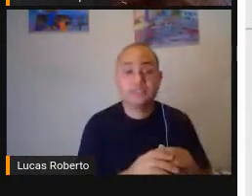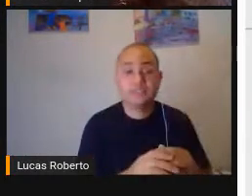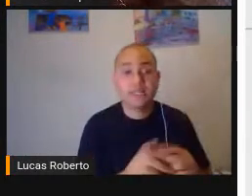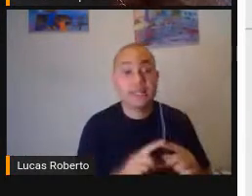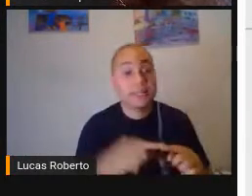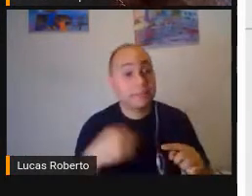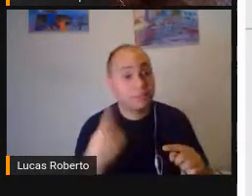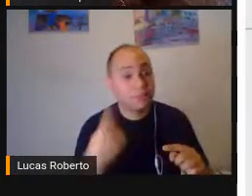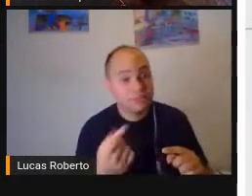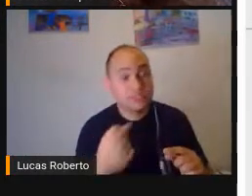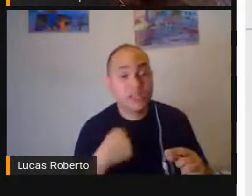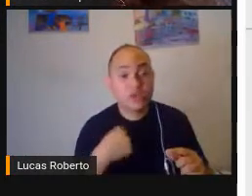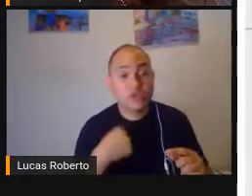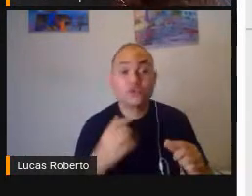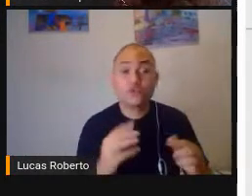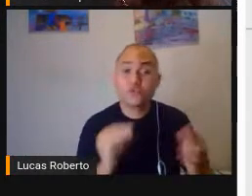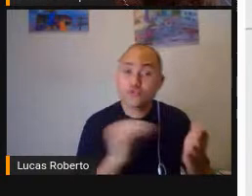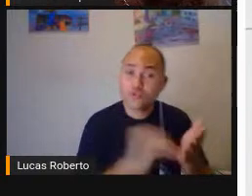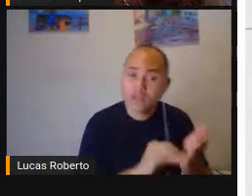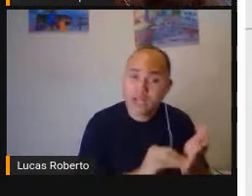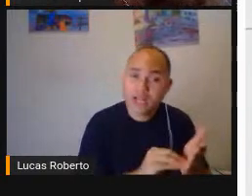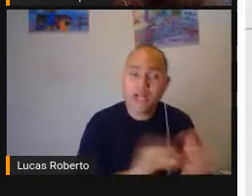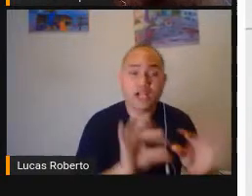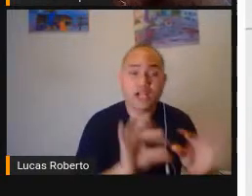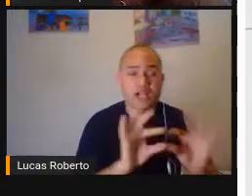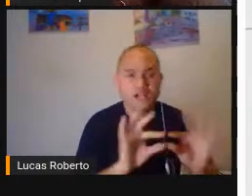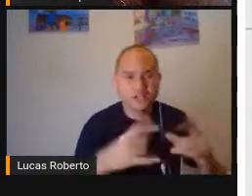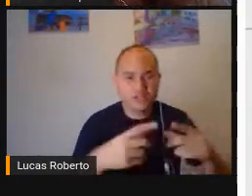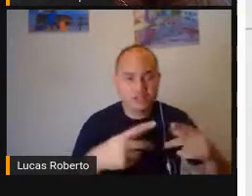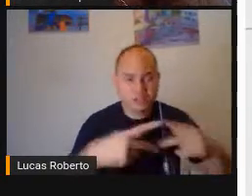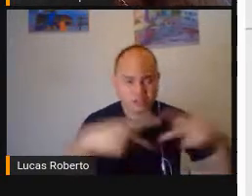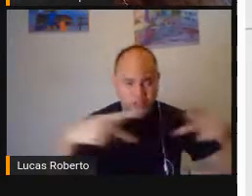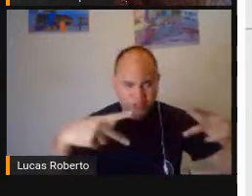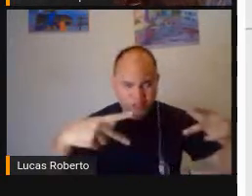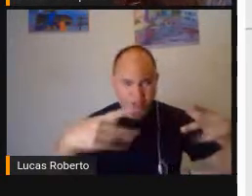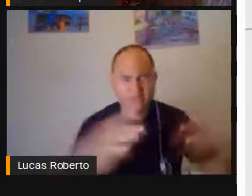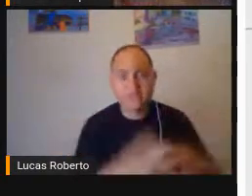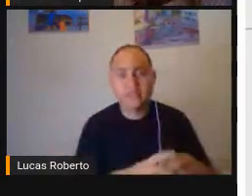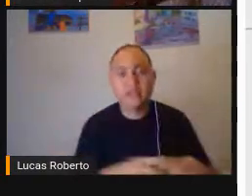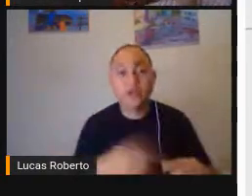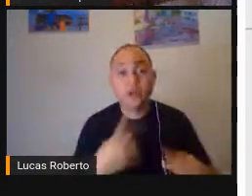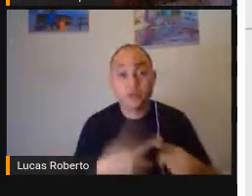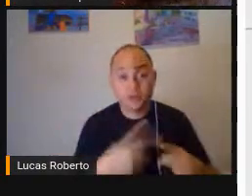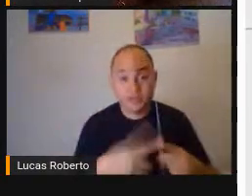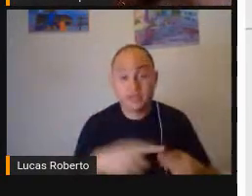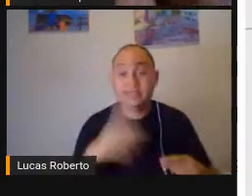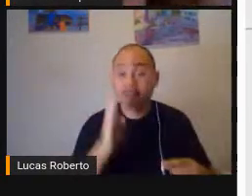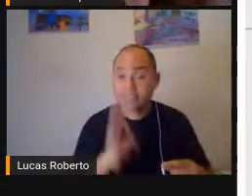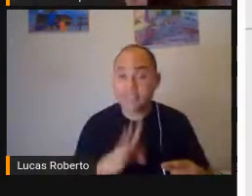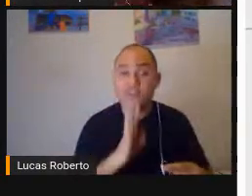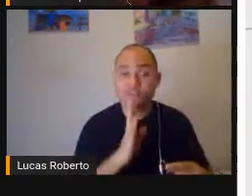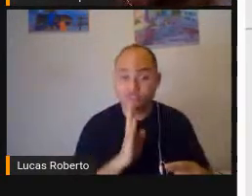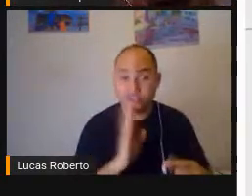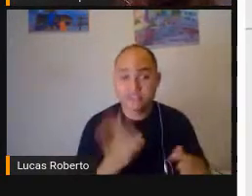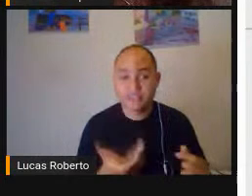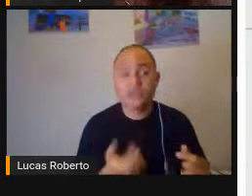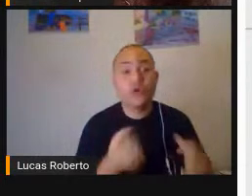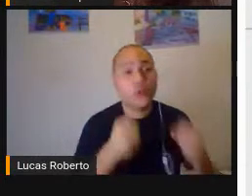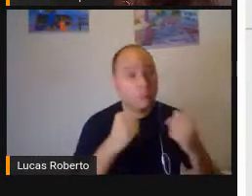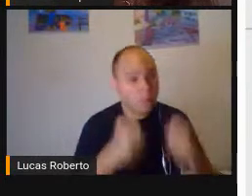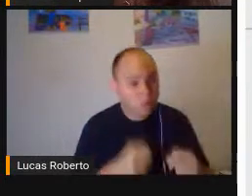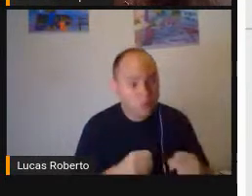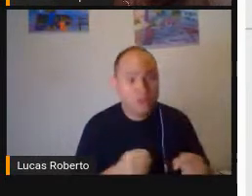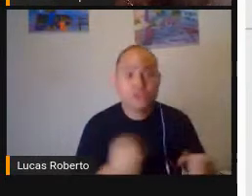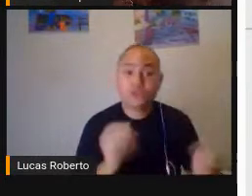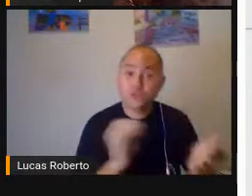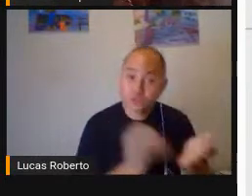Colocarem Que elas conhecem Também A Anne Kelly Liene Que estão aí Nos bastidores Coloca um site Aí Para vocês Conhecerem